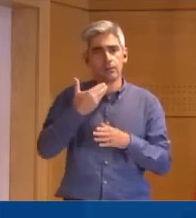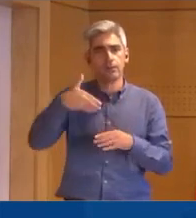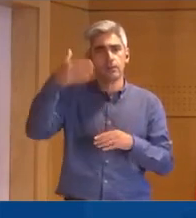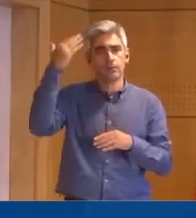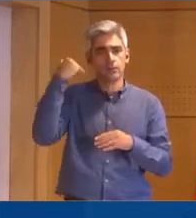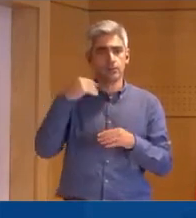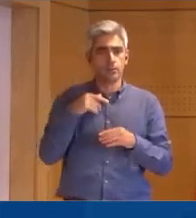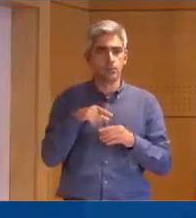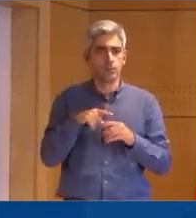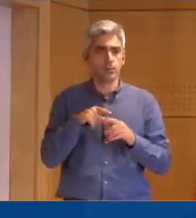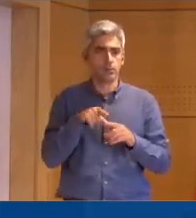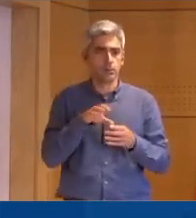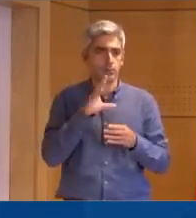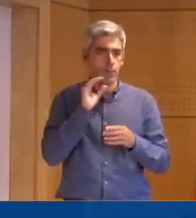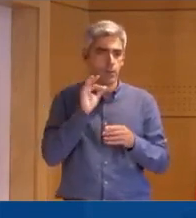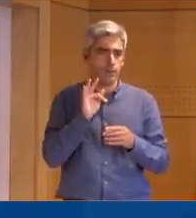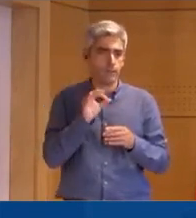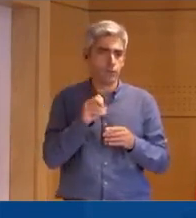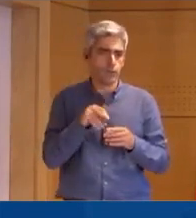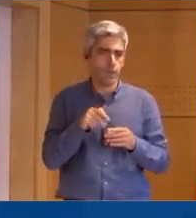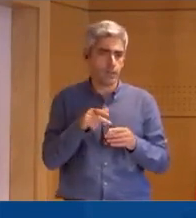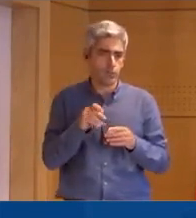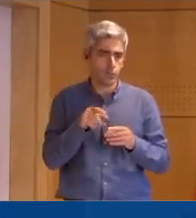manifestadas em relação ao Banco de Fomento.